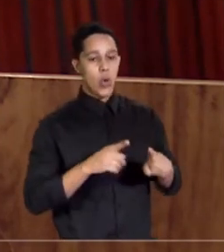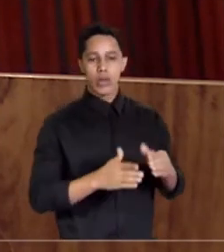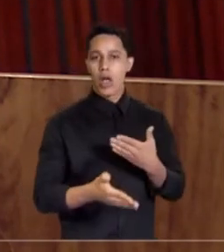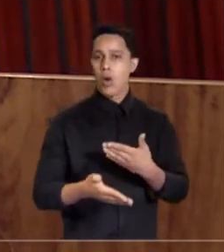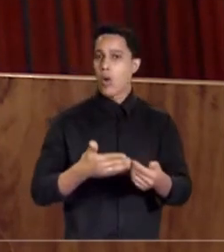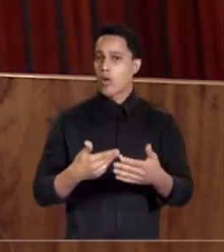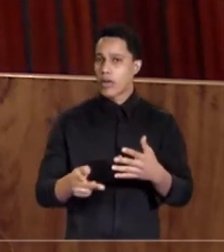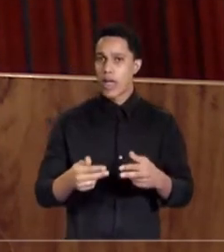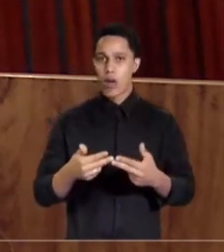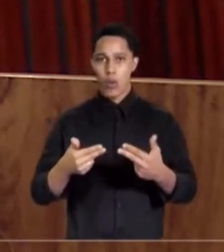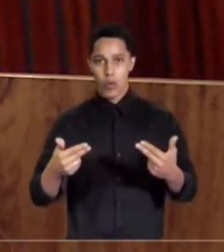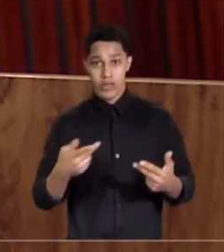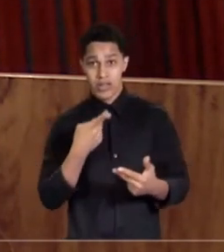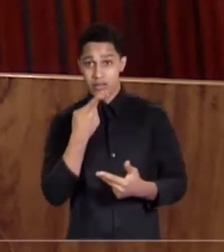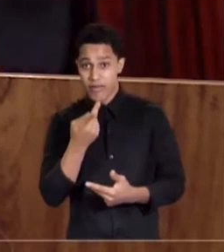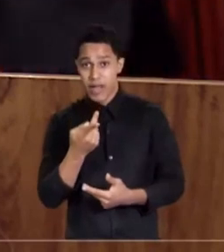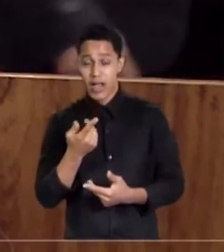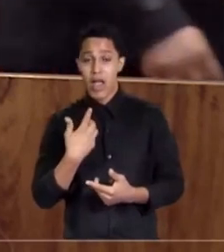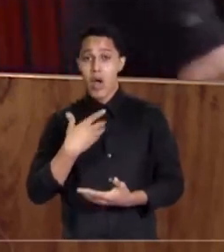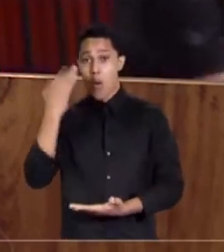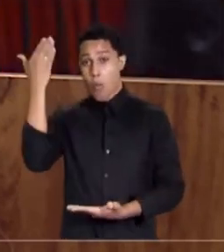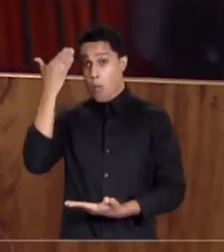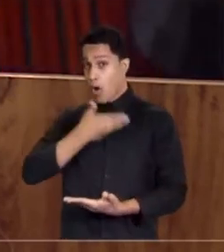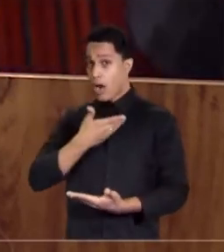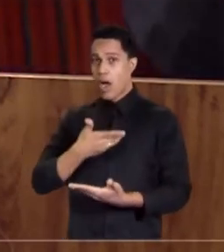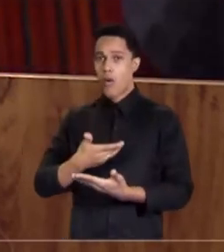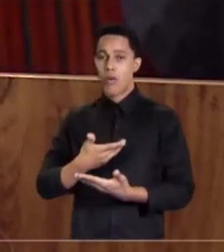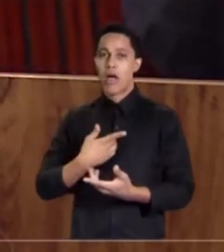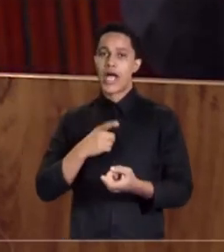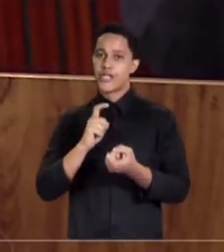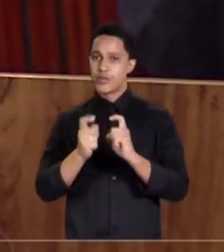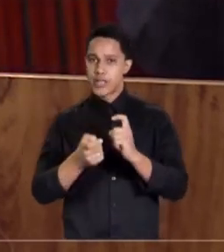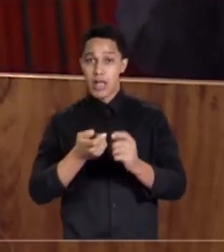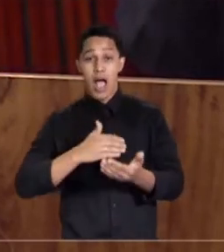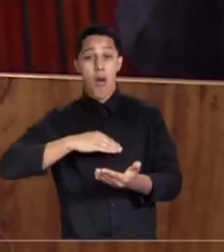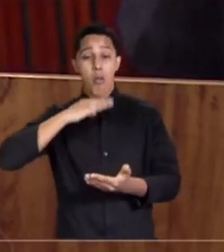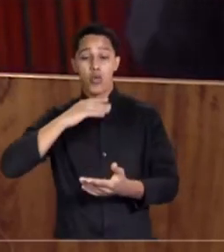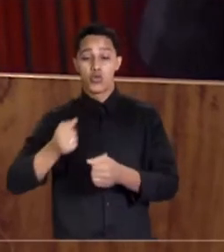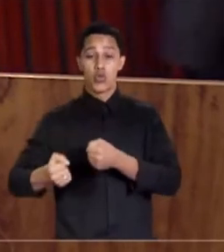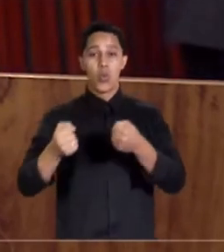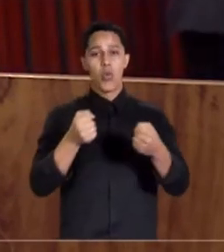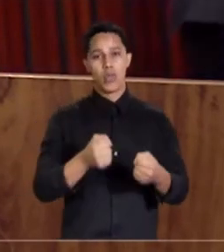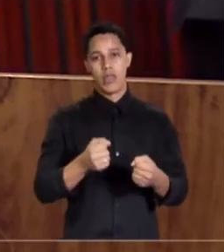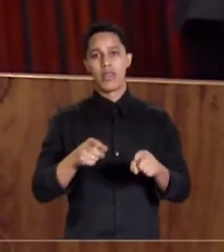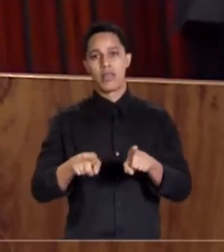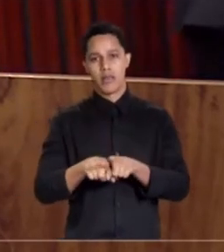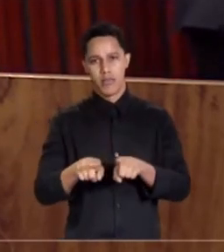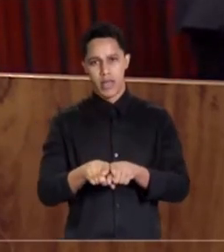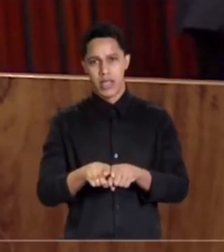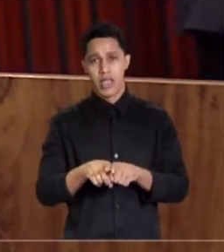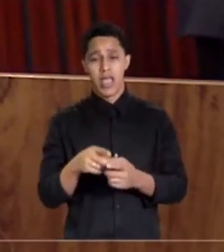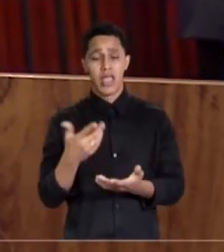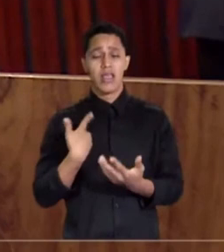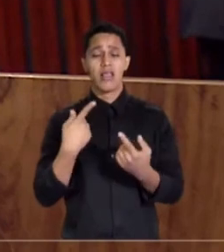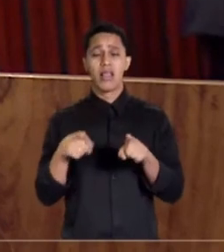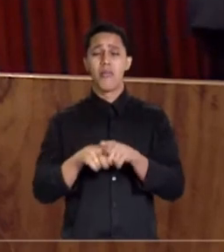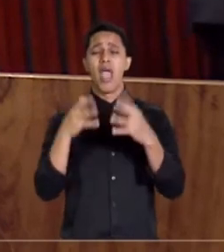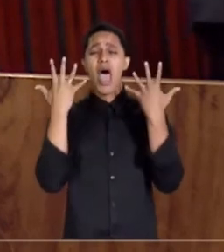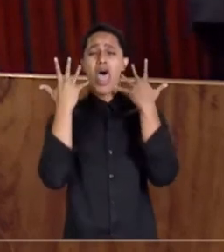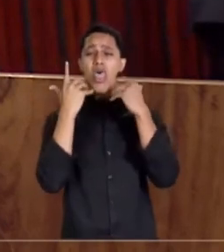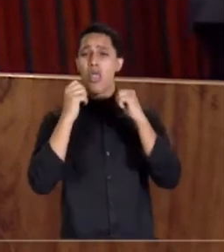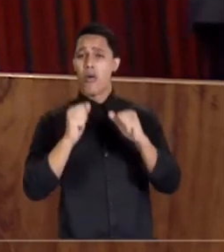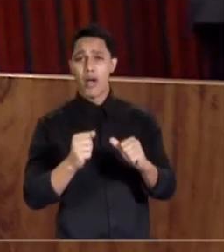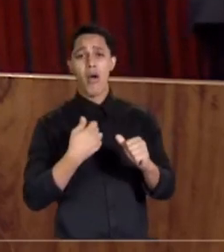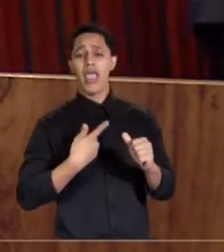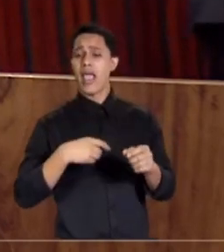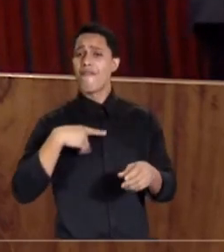que tisem a probidade e a moralidade administrativa, o abuso do poder econômico e a normalidade e